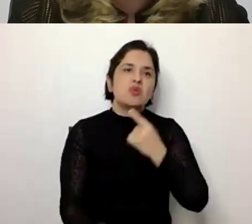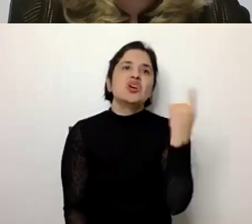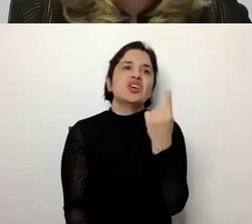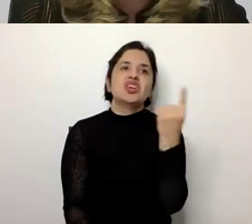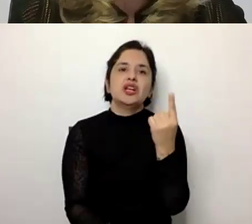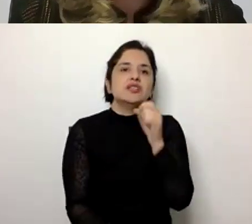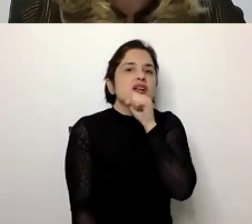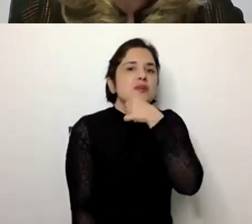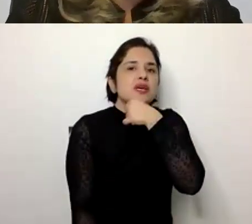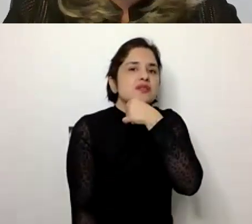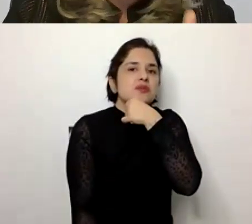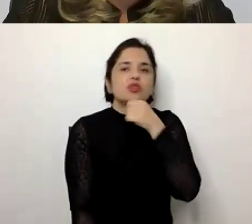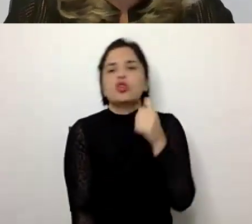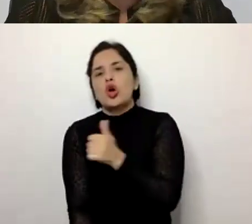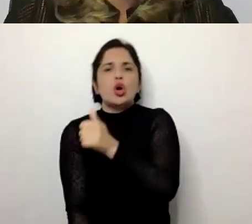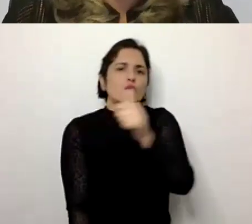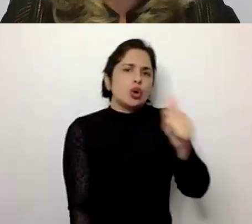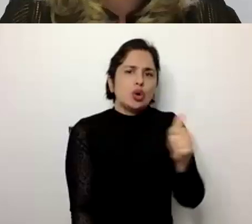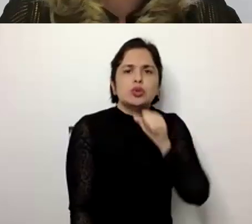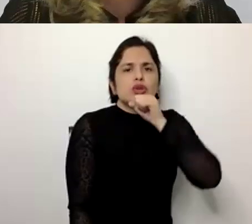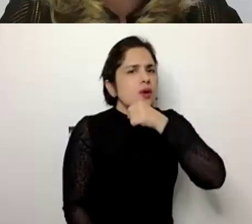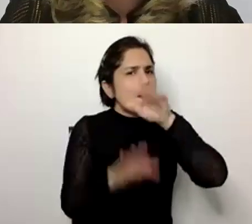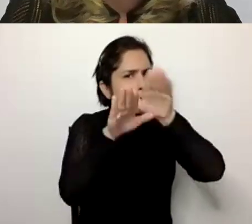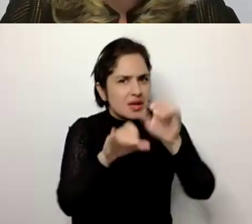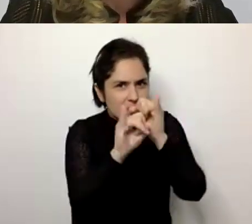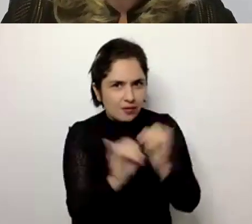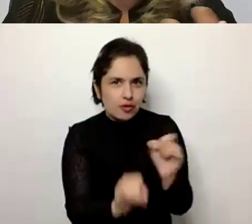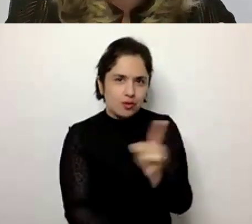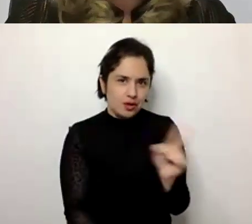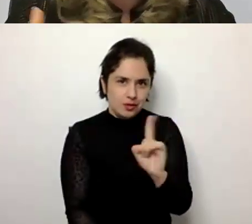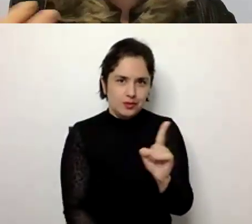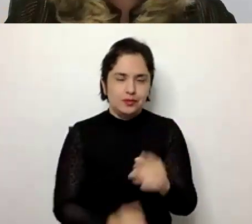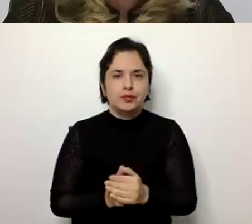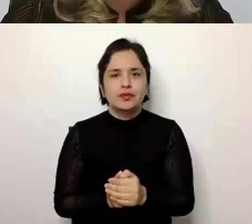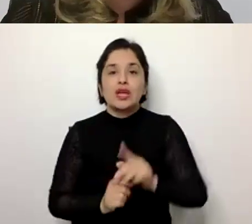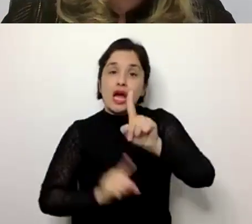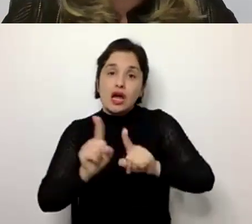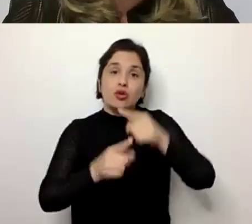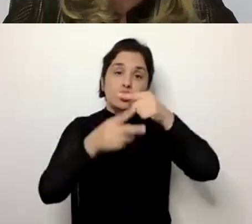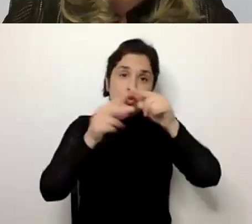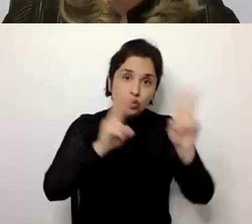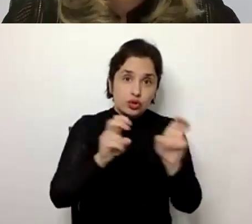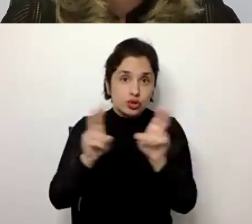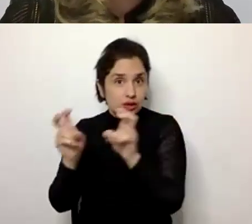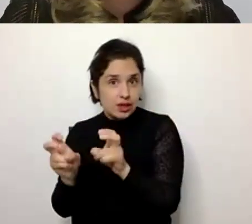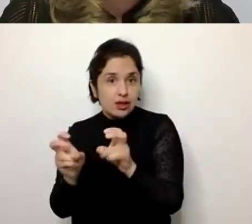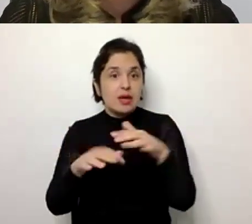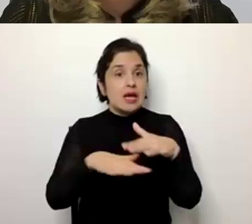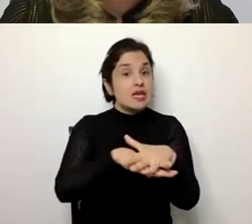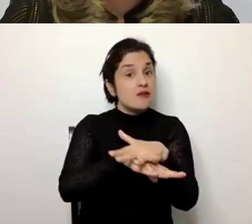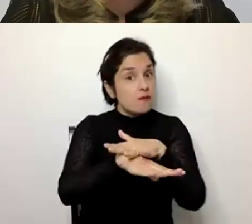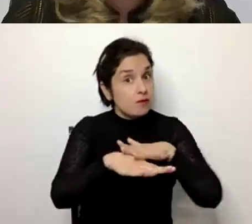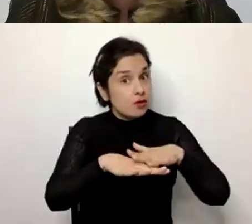envelhecimento, pensar que todos envelhecemos da mesma forma. É claro que alguns aspectos, eles vão ter uma influência